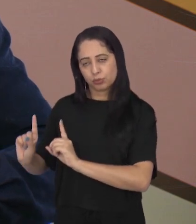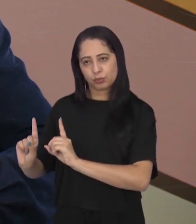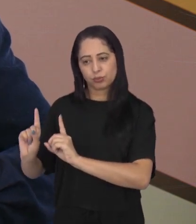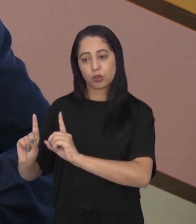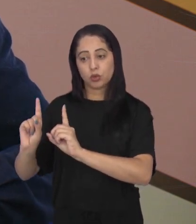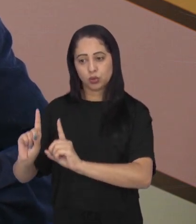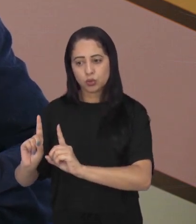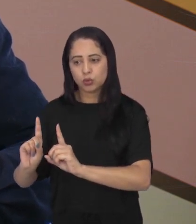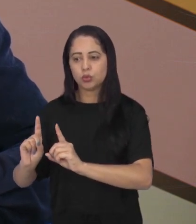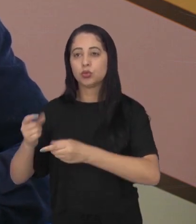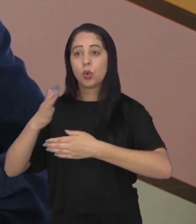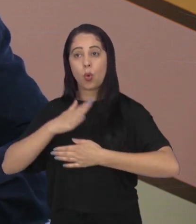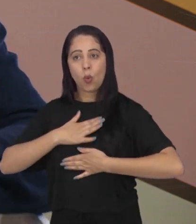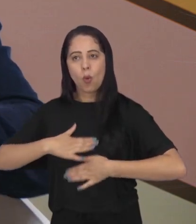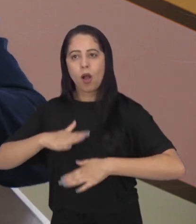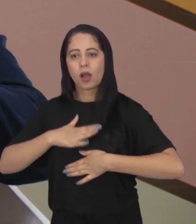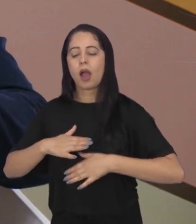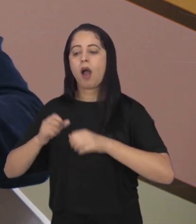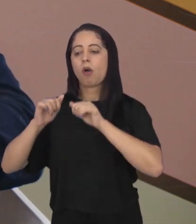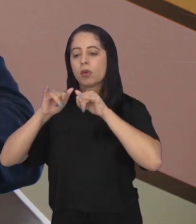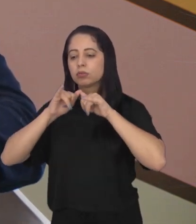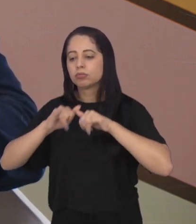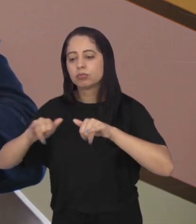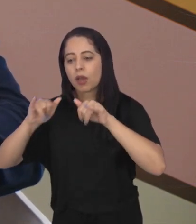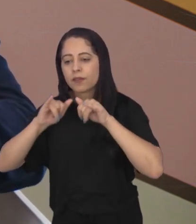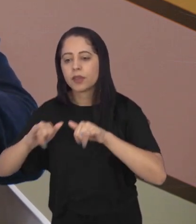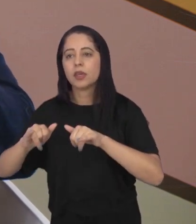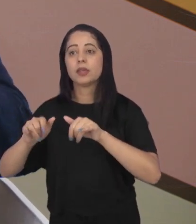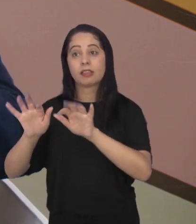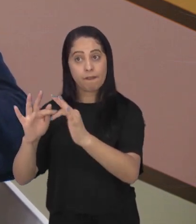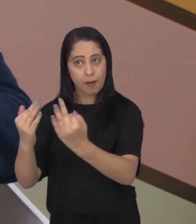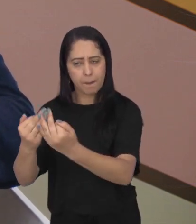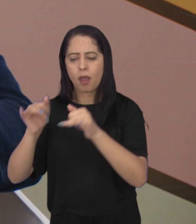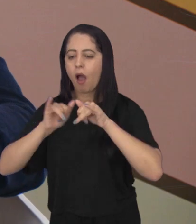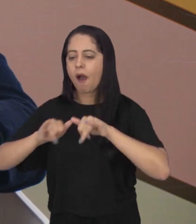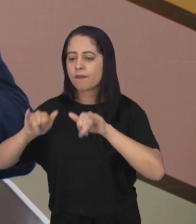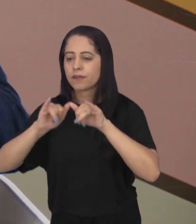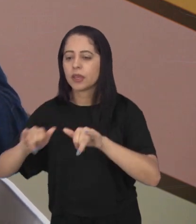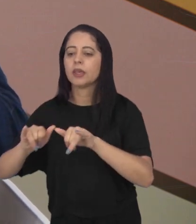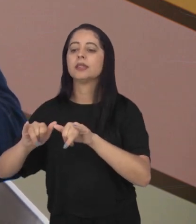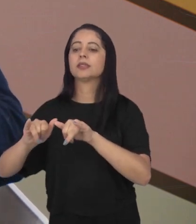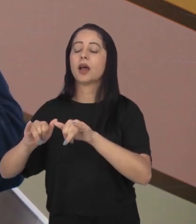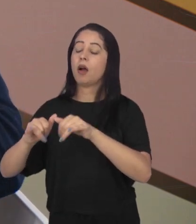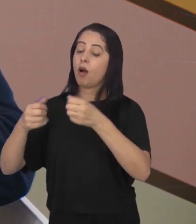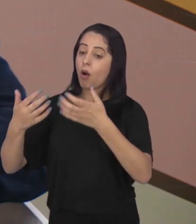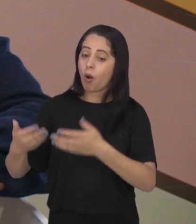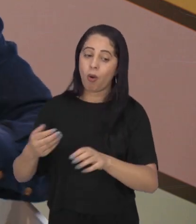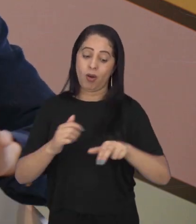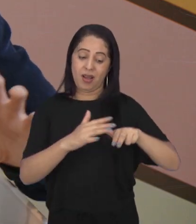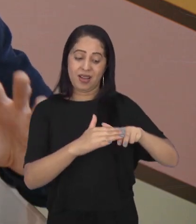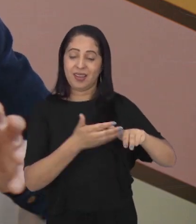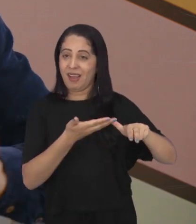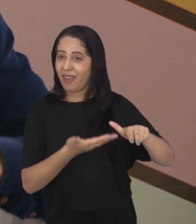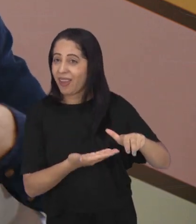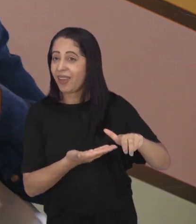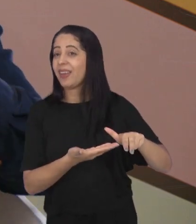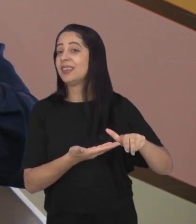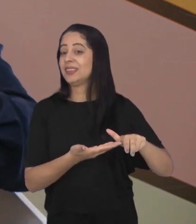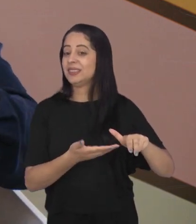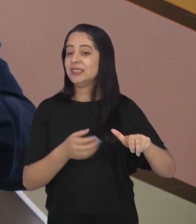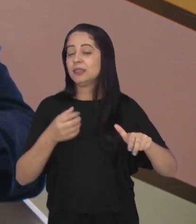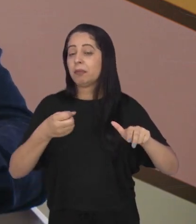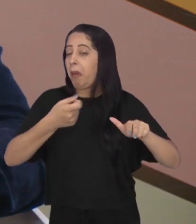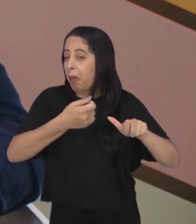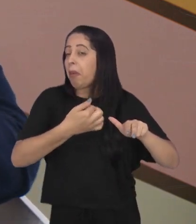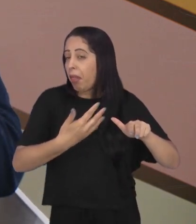traz esse ponto à equipe em saber que posso passar a notícia do que está sendo feito, voltar para o meu setor tranquilo, porque tem uma